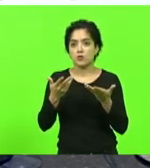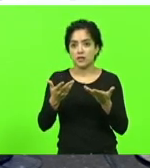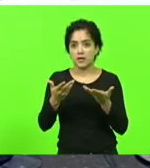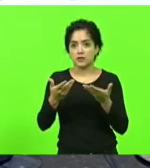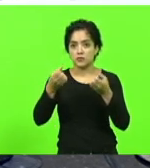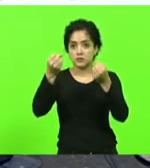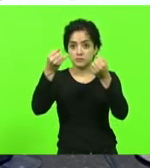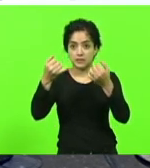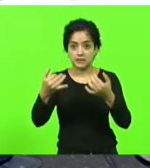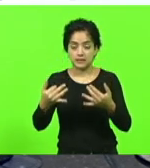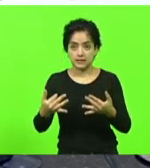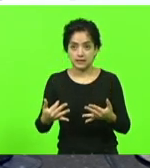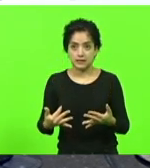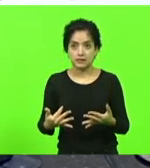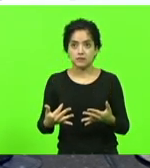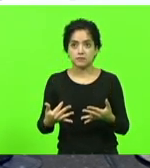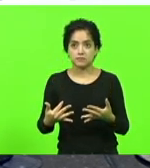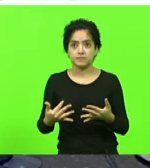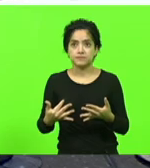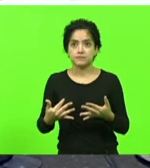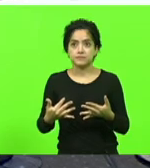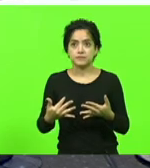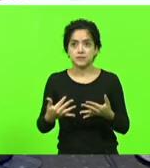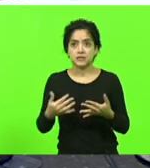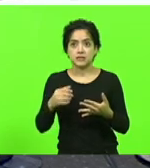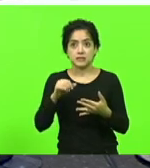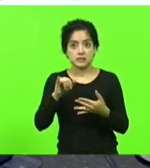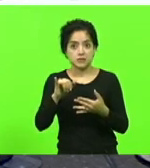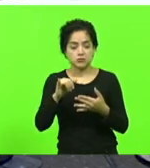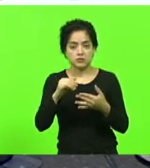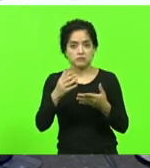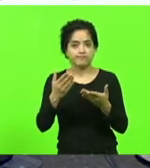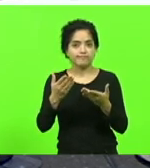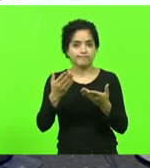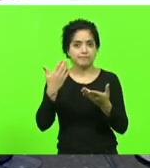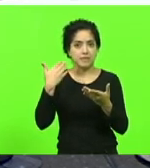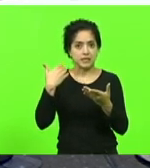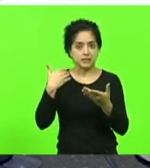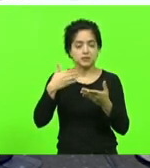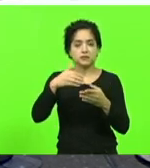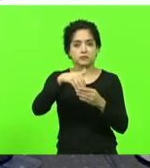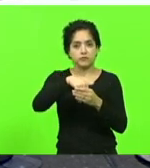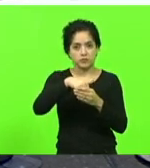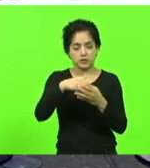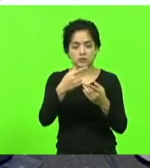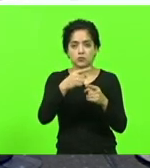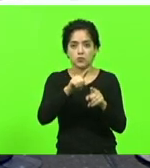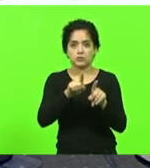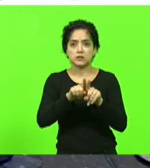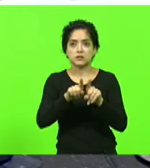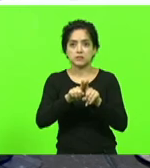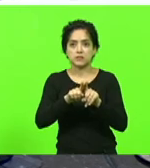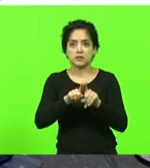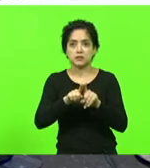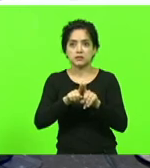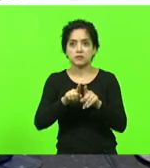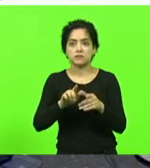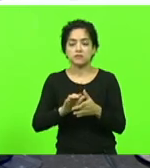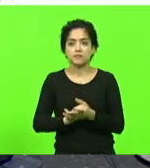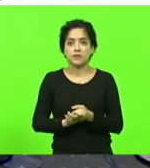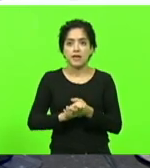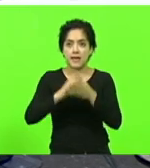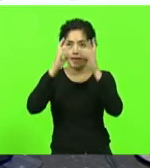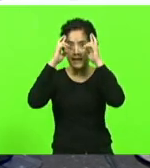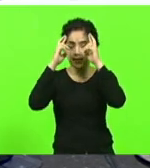aqui que passei despercebido se não teria votado contra a moção anterior também meu voto é contrário e respeito